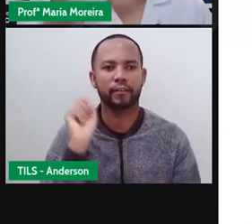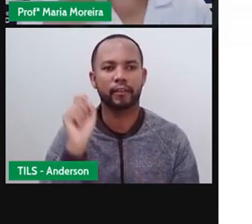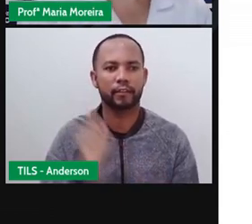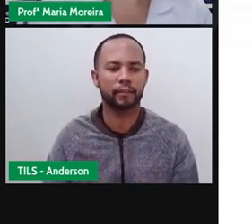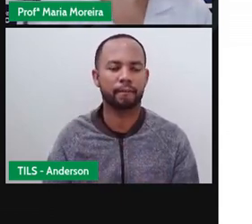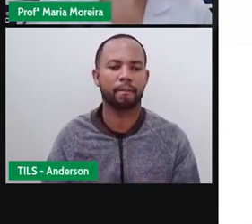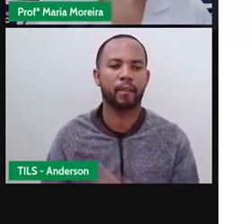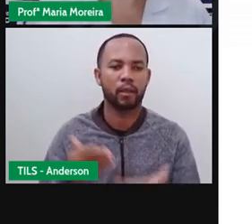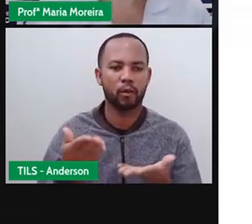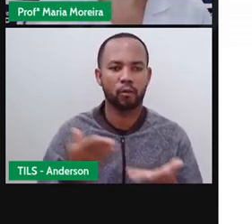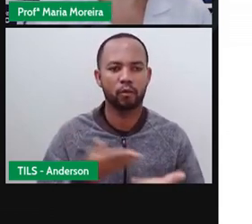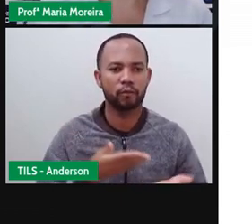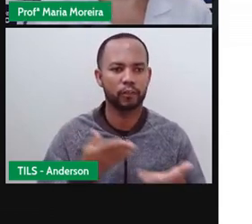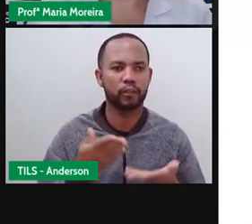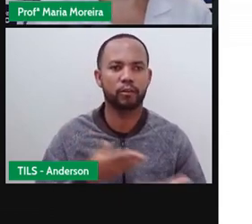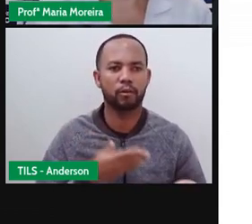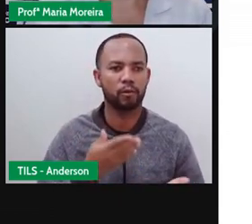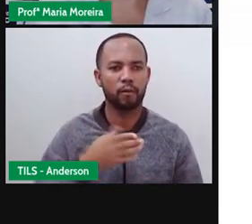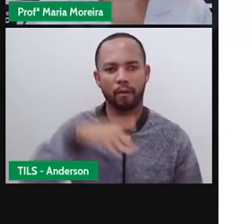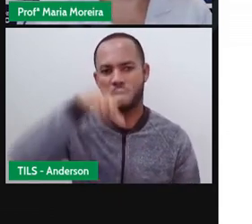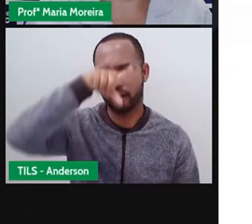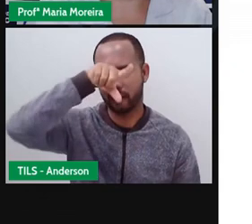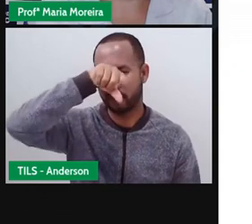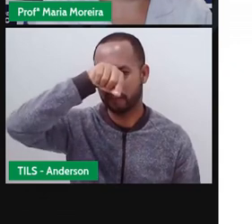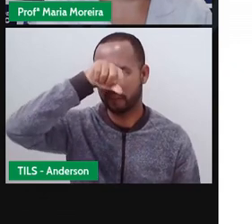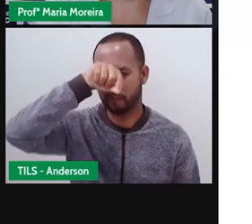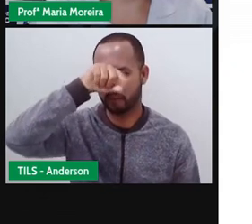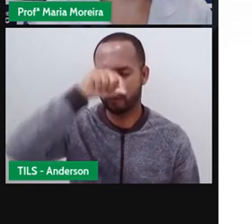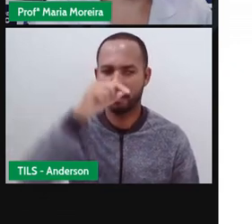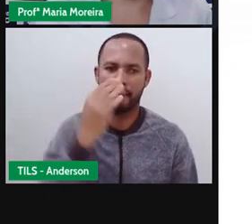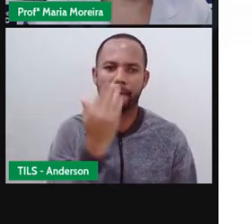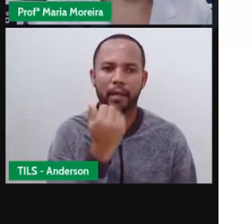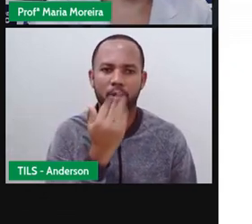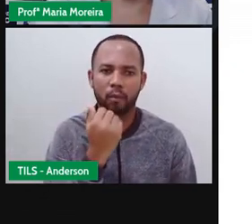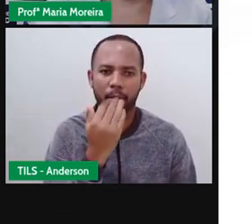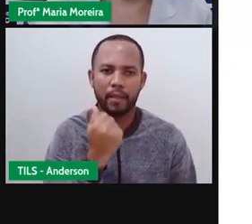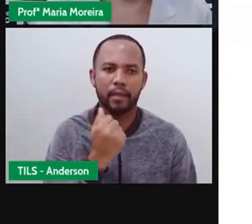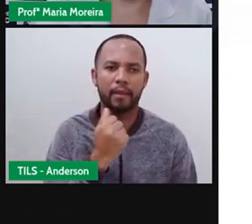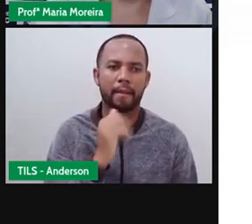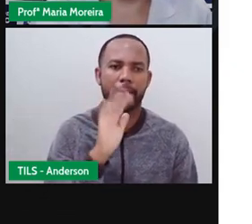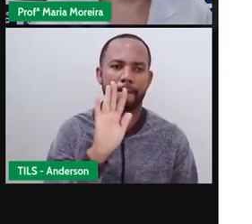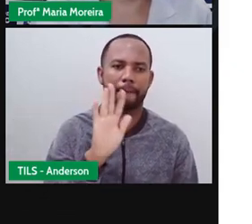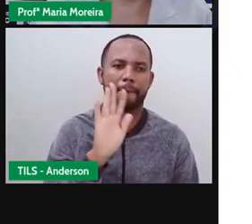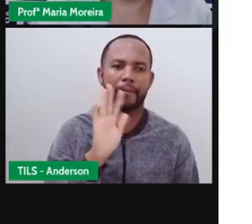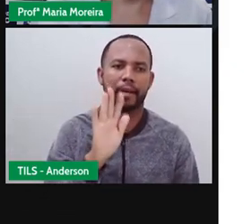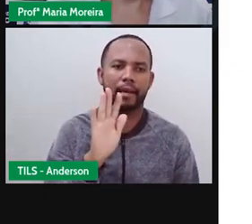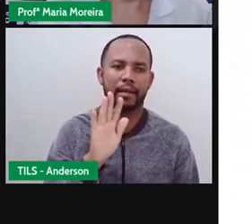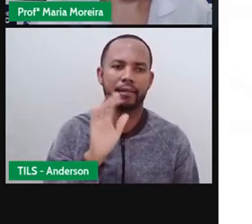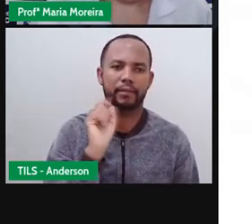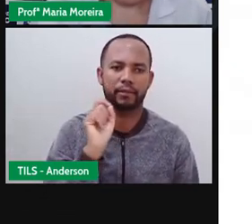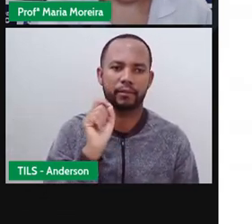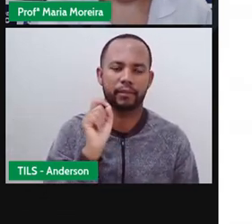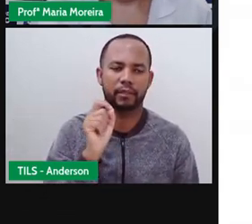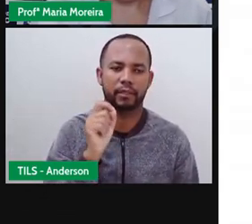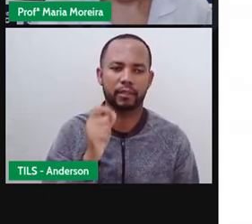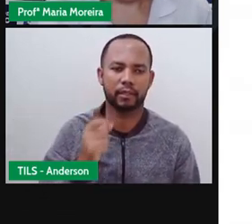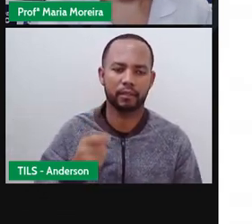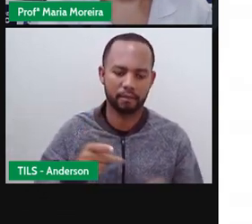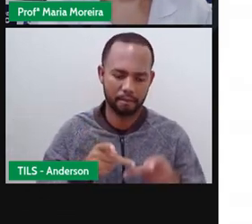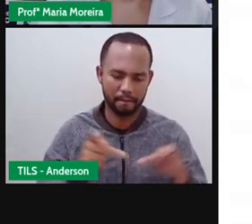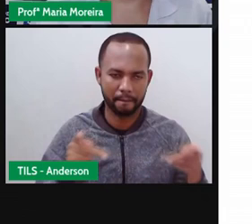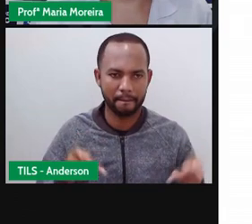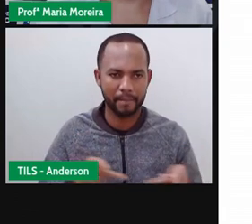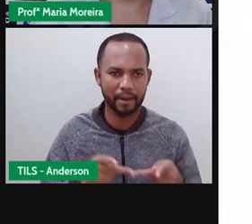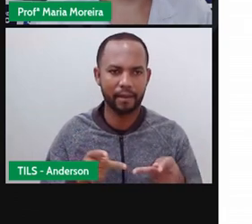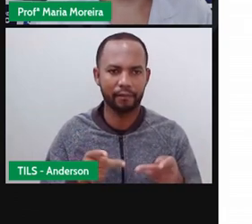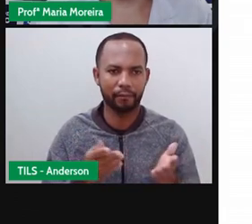convidou a cegonha para almoçar, não foi isso? E acabou servindo aquilo ali em um prato o quê? Raso. E